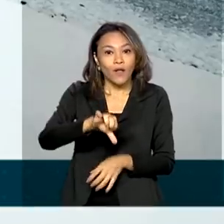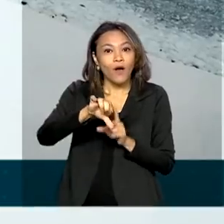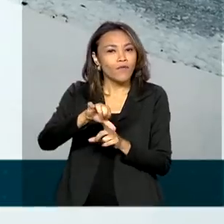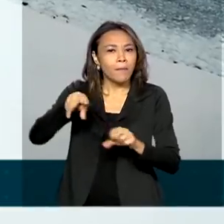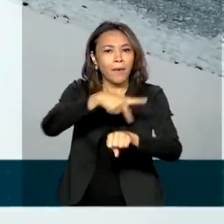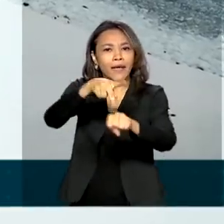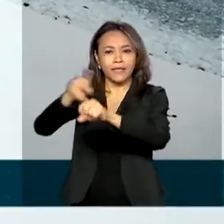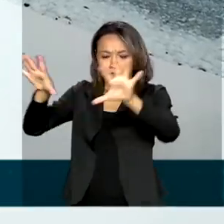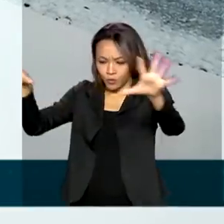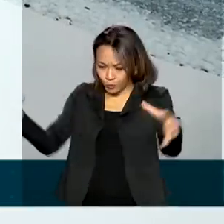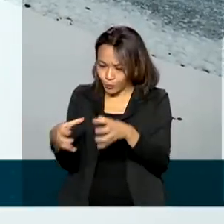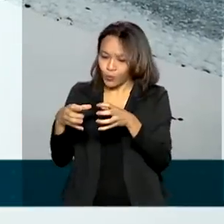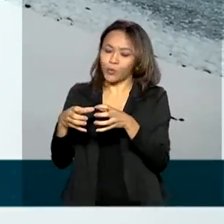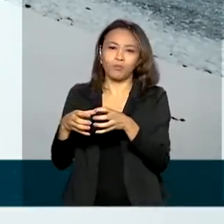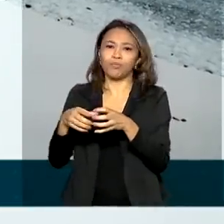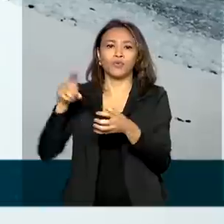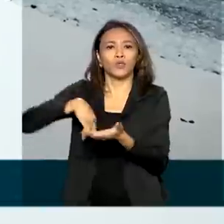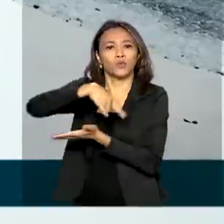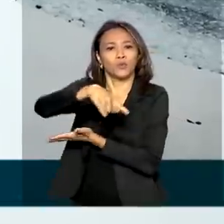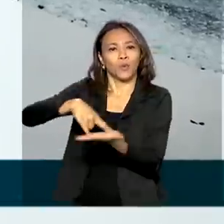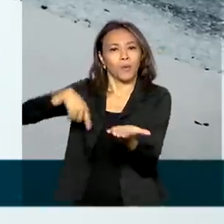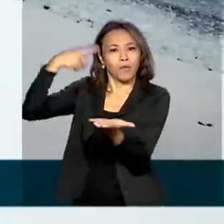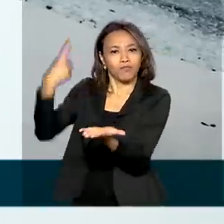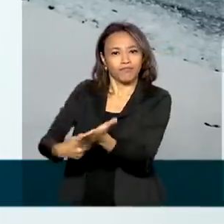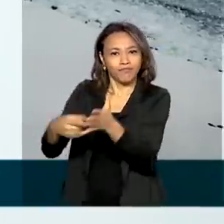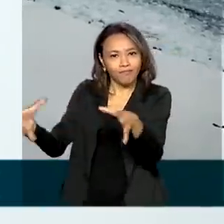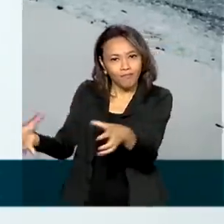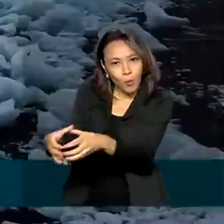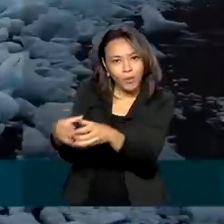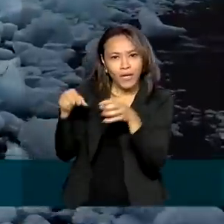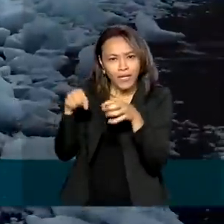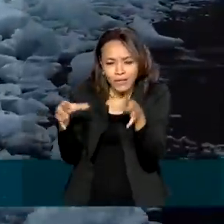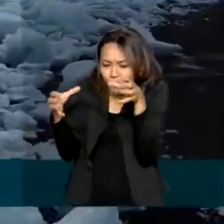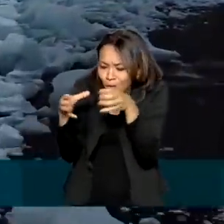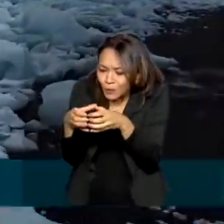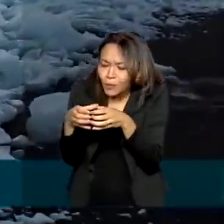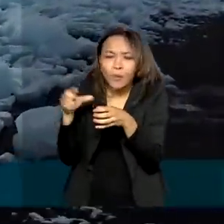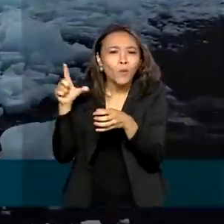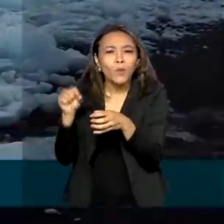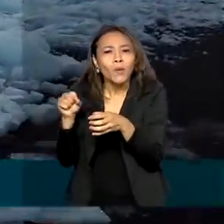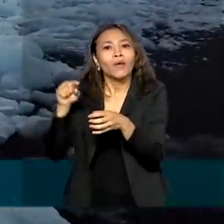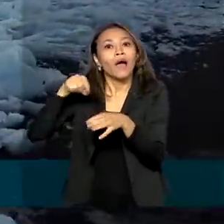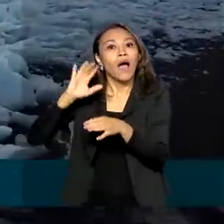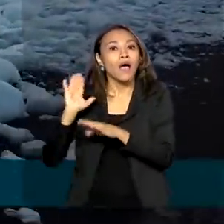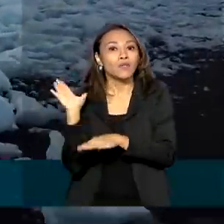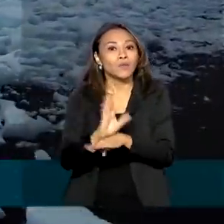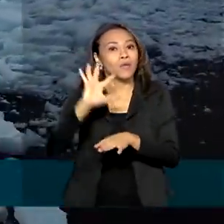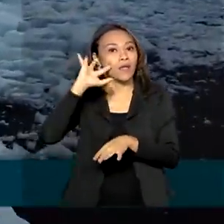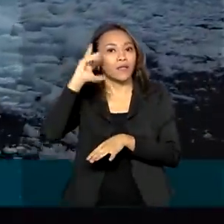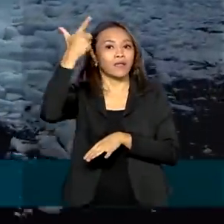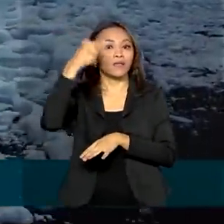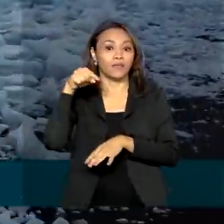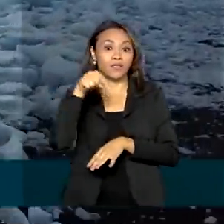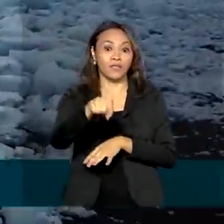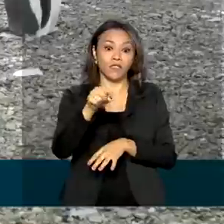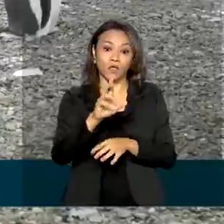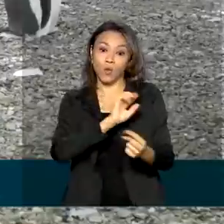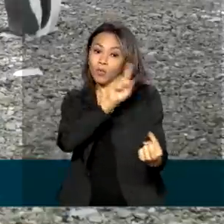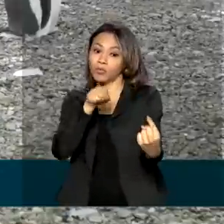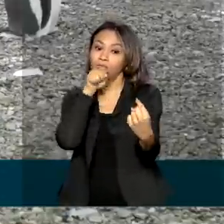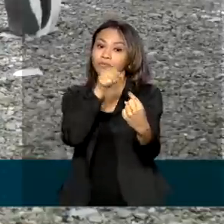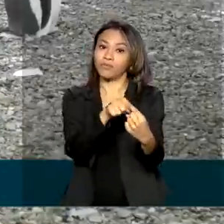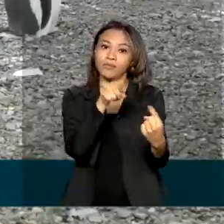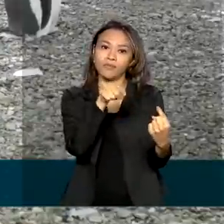consultivos do Tratado Antártico. Esse grupo pequeno ajuda a decidir o destino desse continente